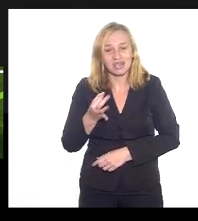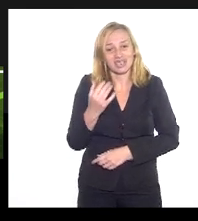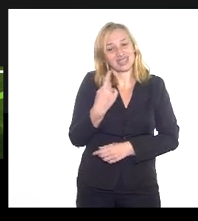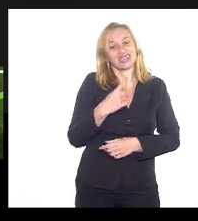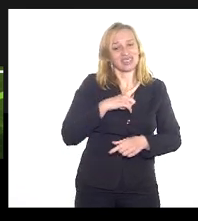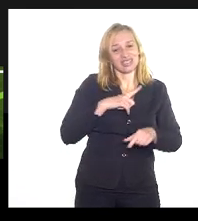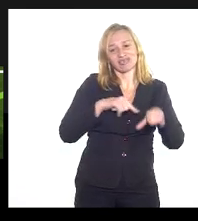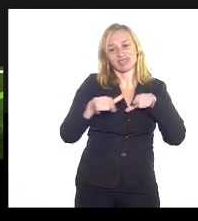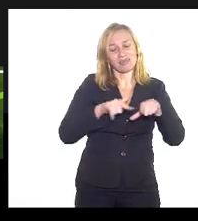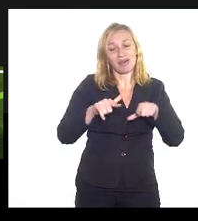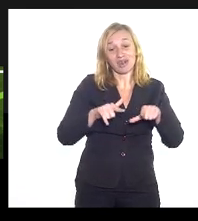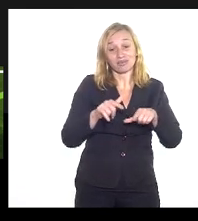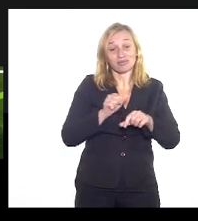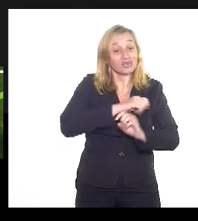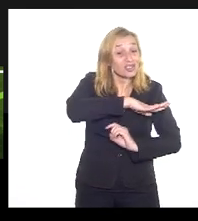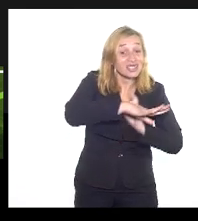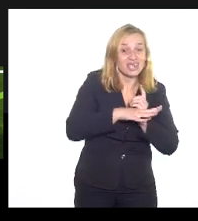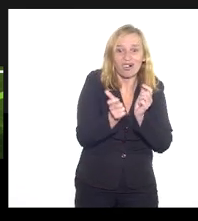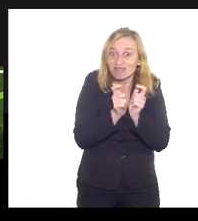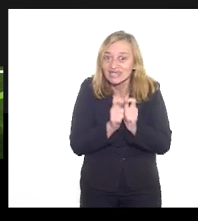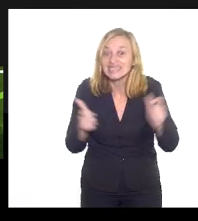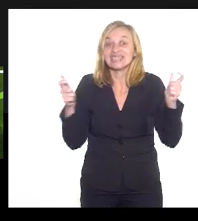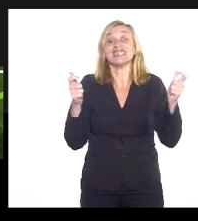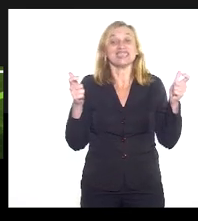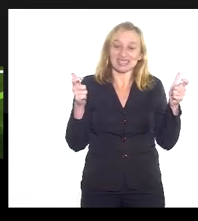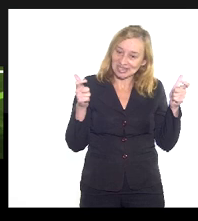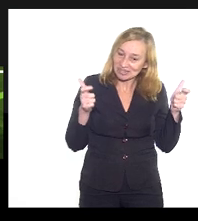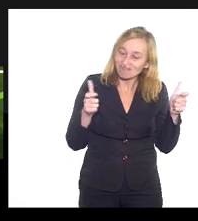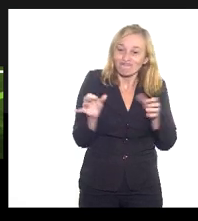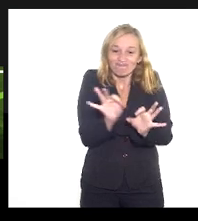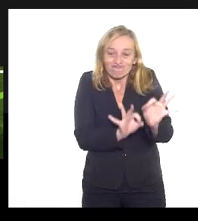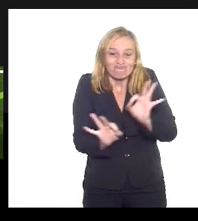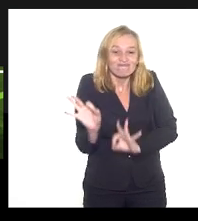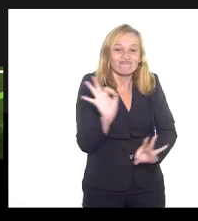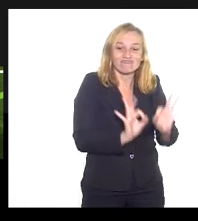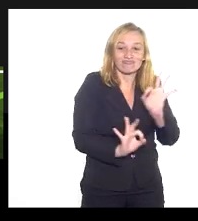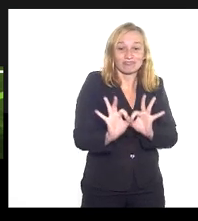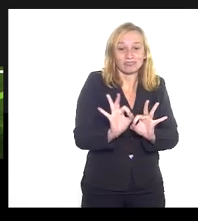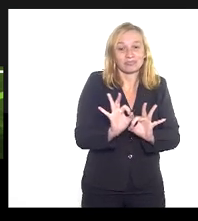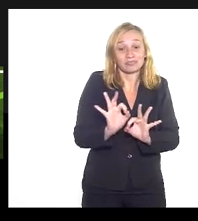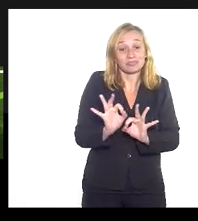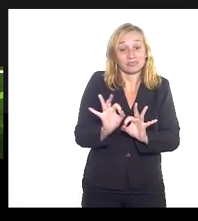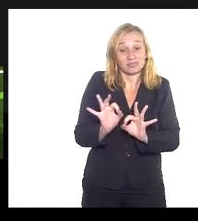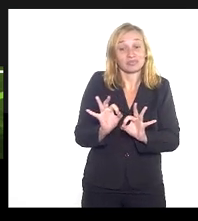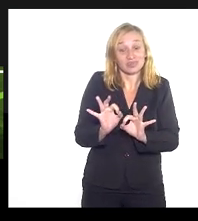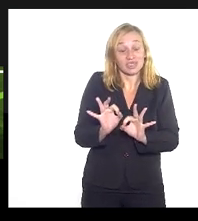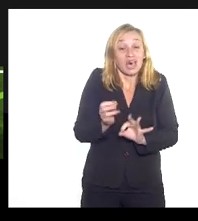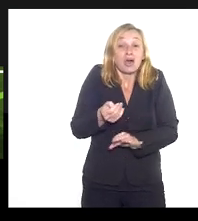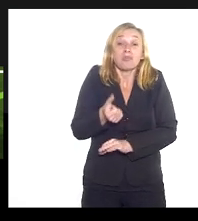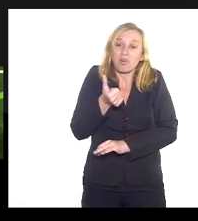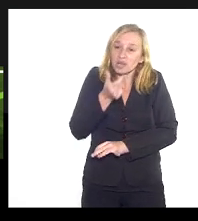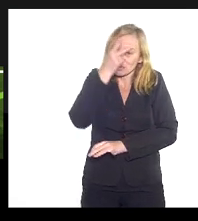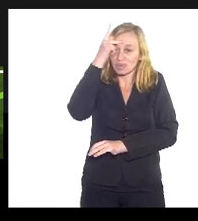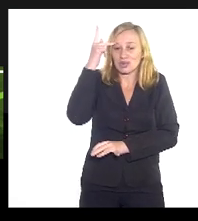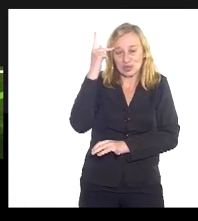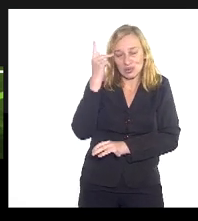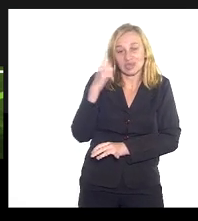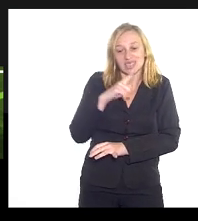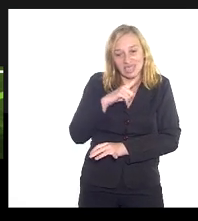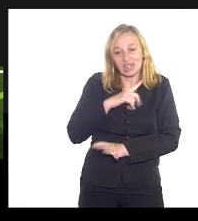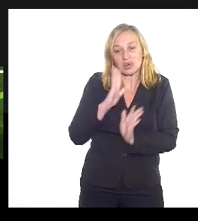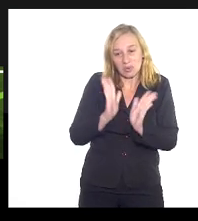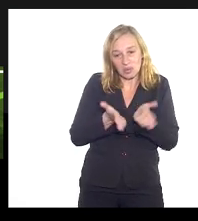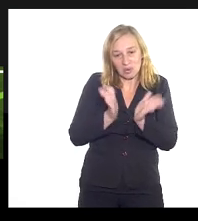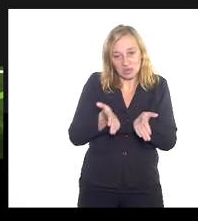social tão grande nisso daí, uma organização, e é raro isso daí. Poucas pessoas têm hoje